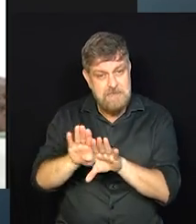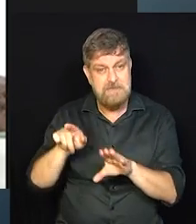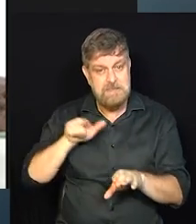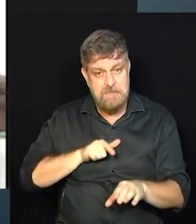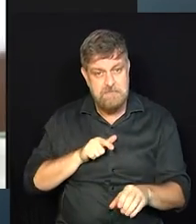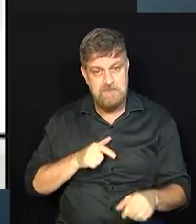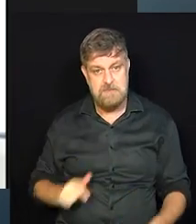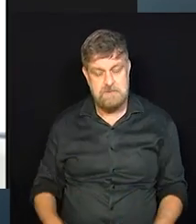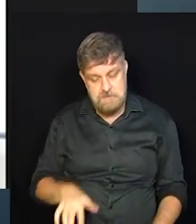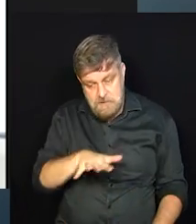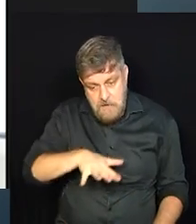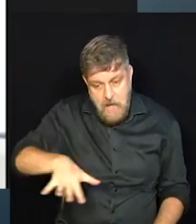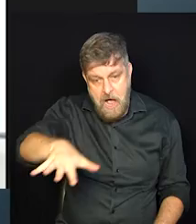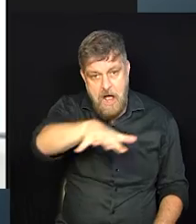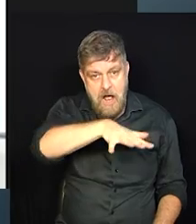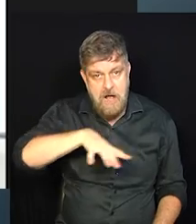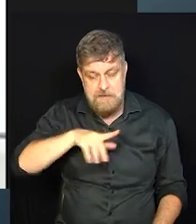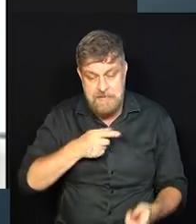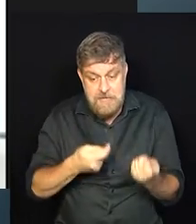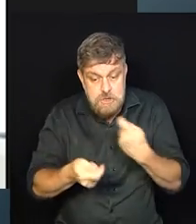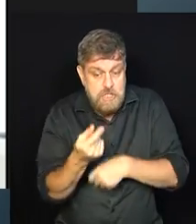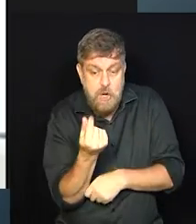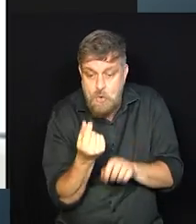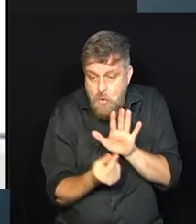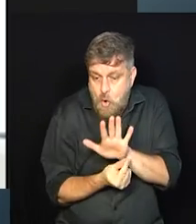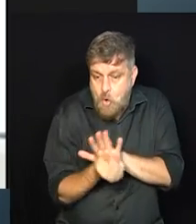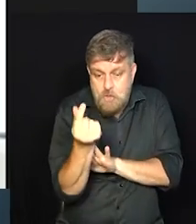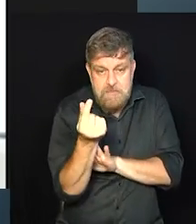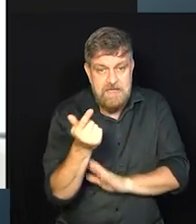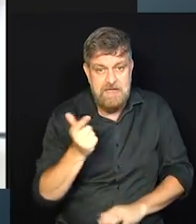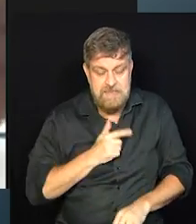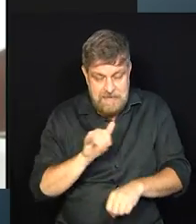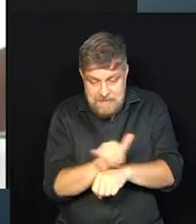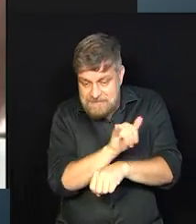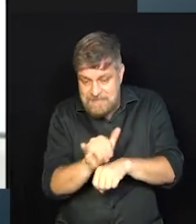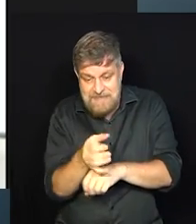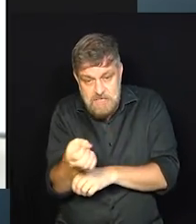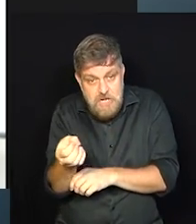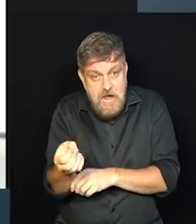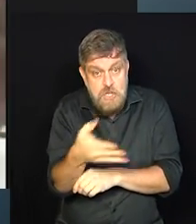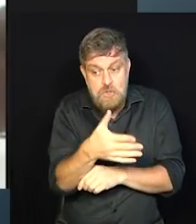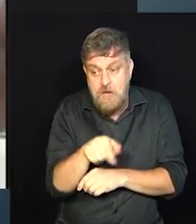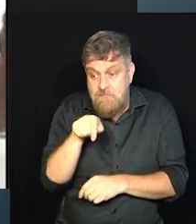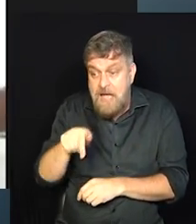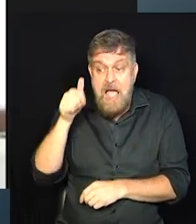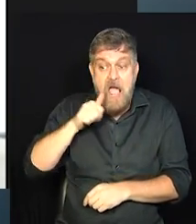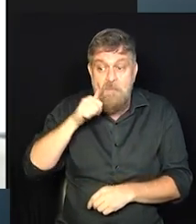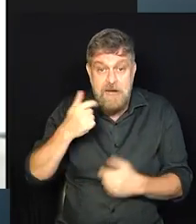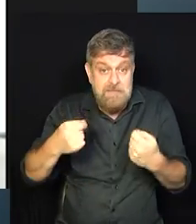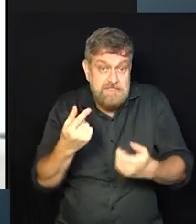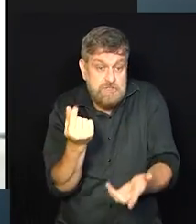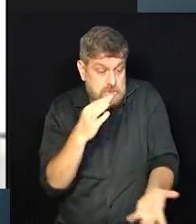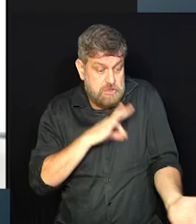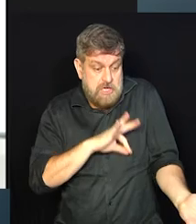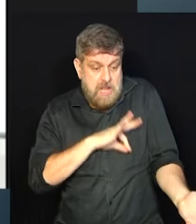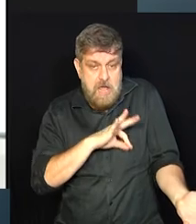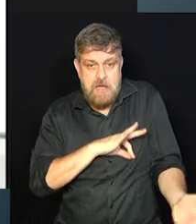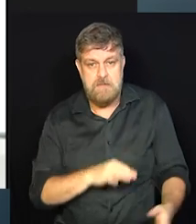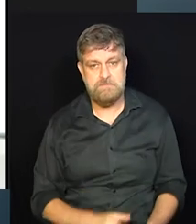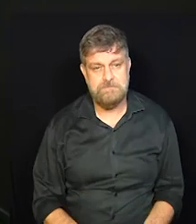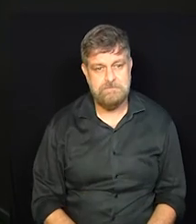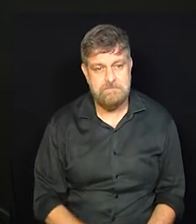também dentro do círculo de economia né? de criar novos negócios e criar dinheiro novo na economia